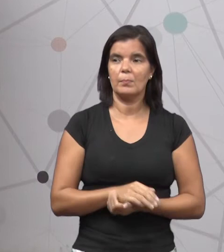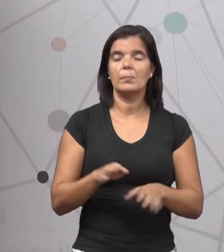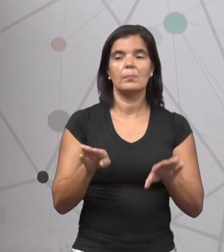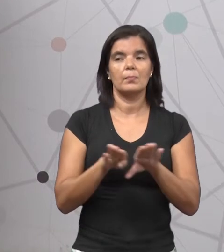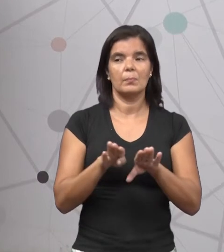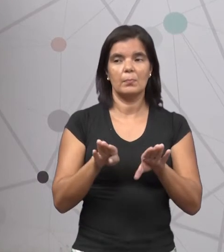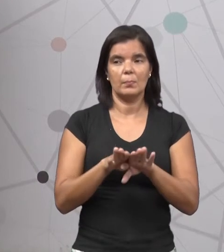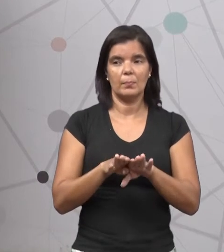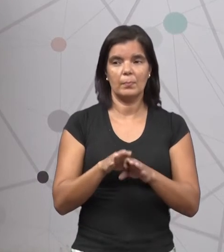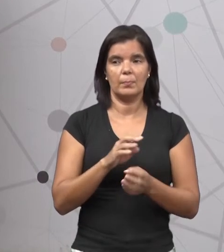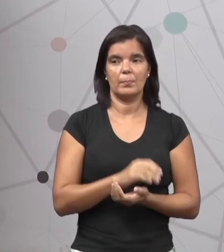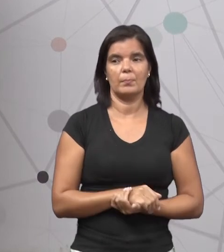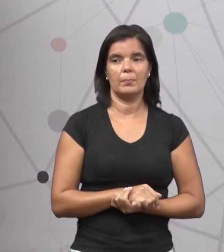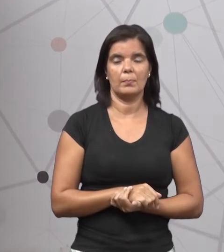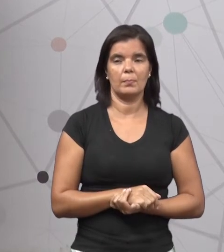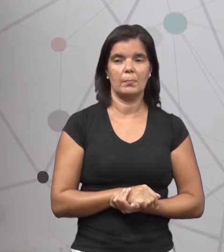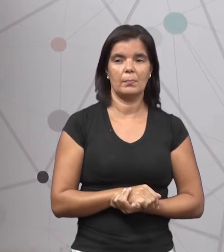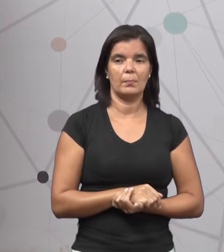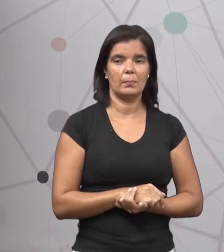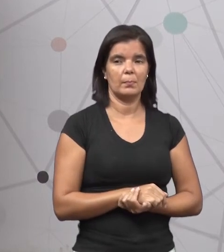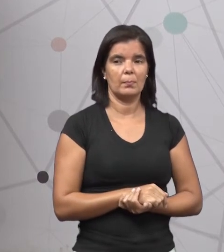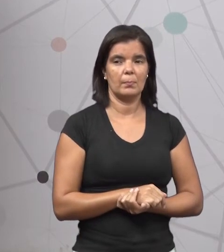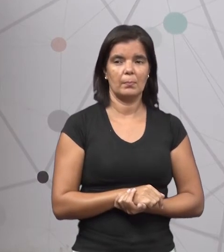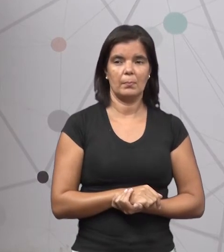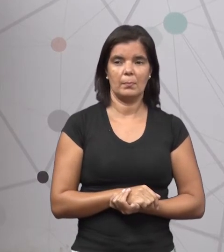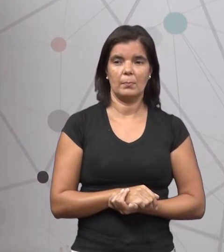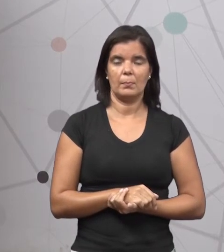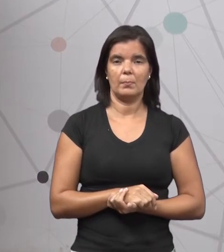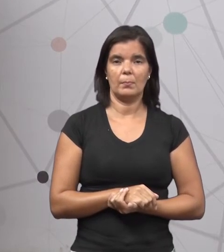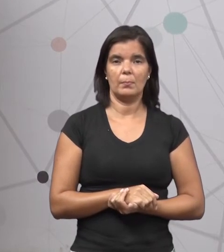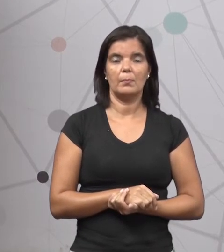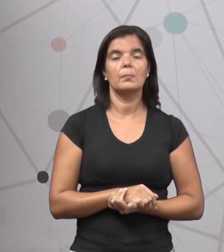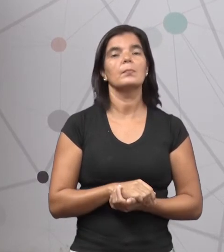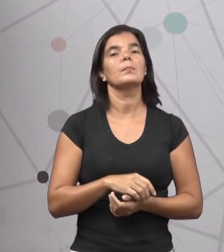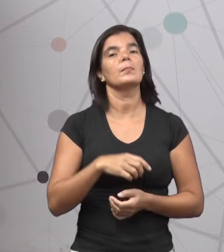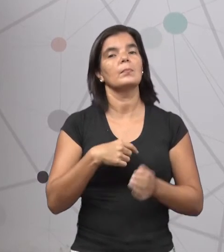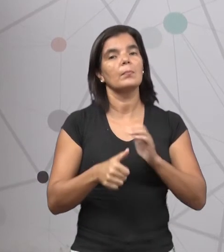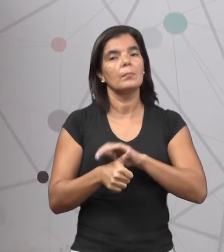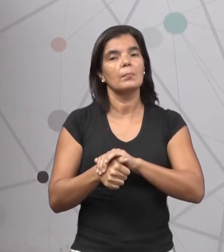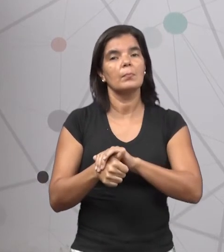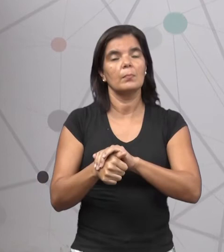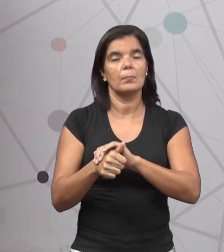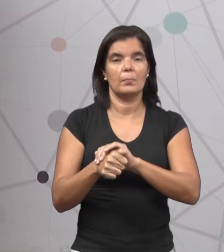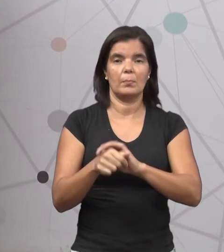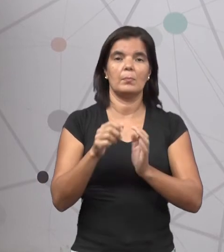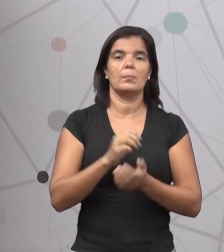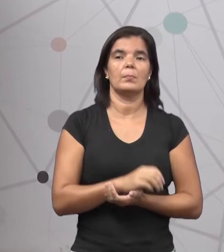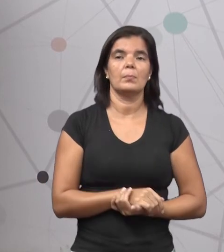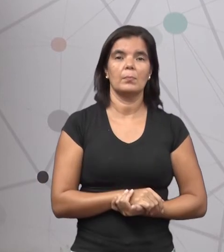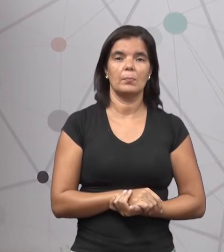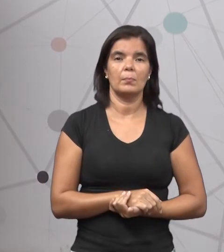também a quantidade Que a tartaruga Deu para